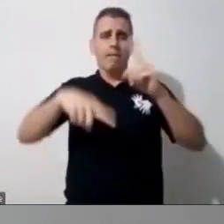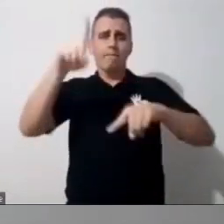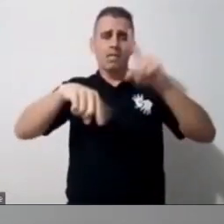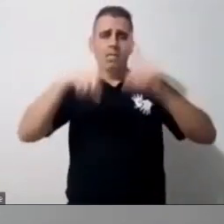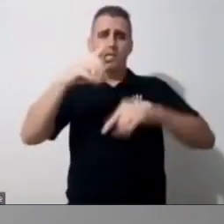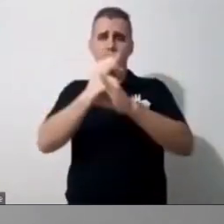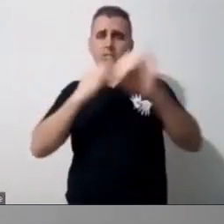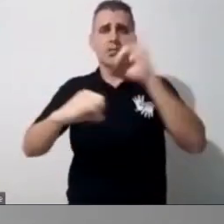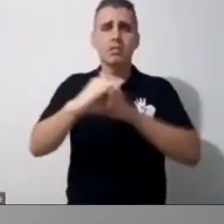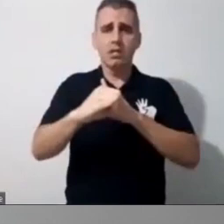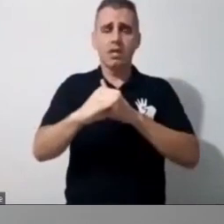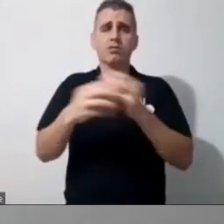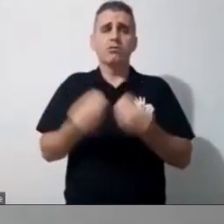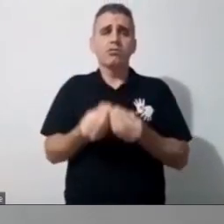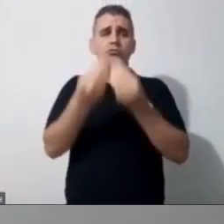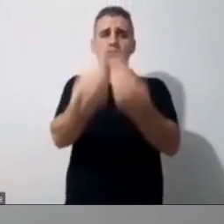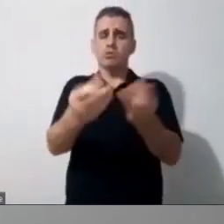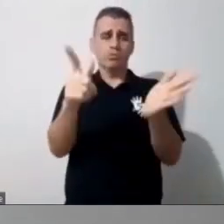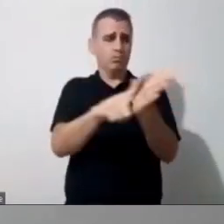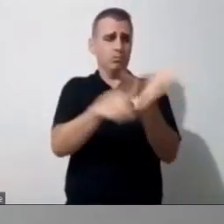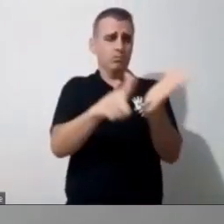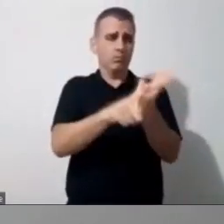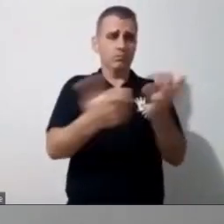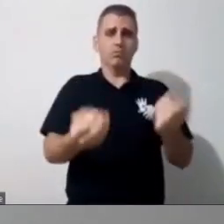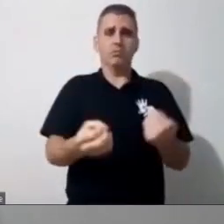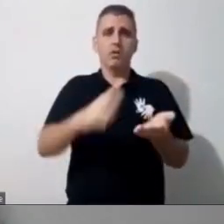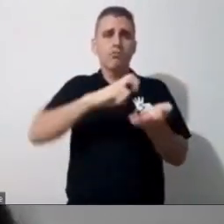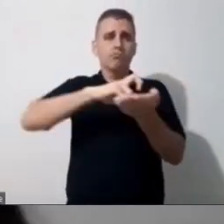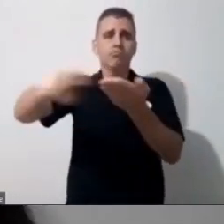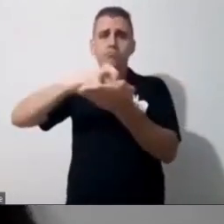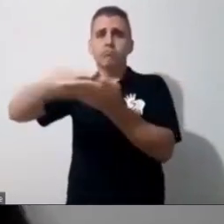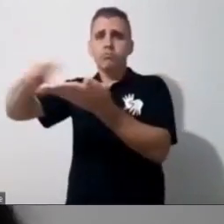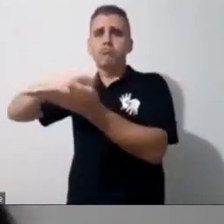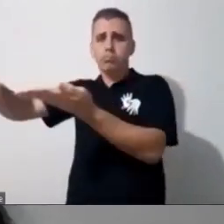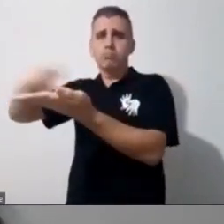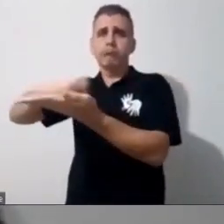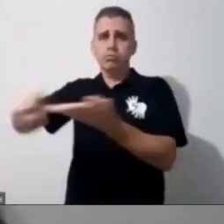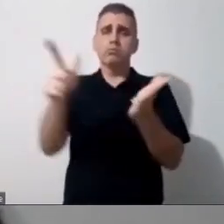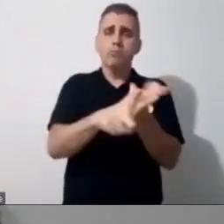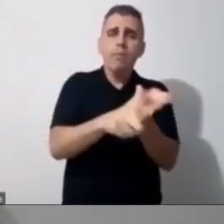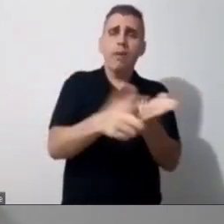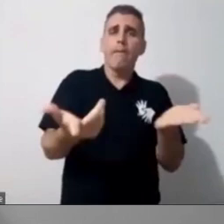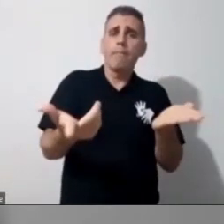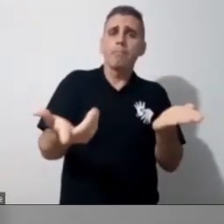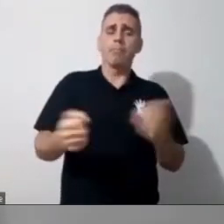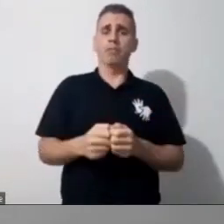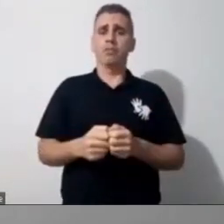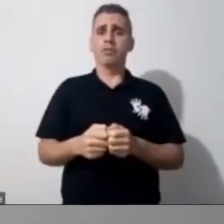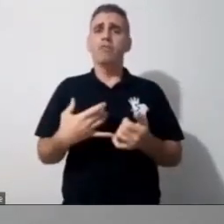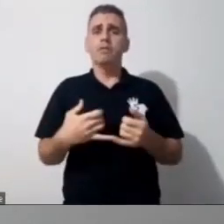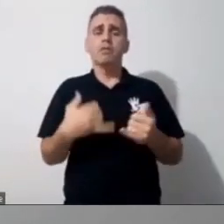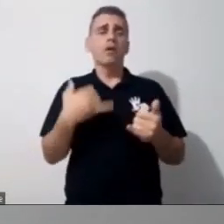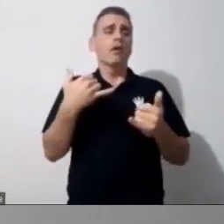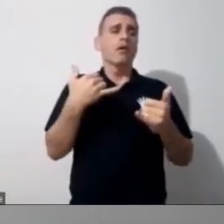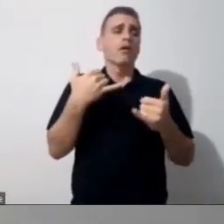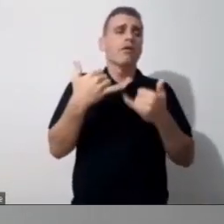vaquinha, vamos comprar joguinhos e coisas que sejam prazerosas, que o aluno tenha sentido para ele